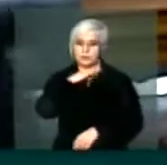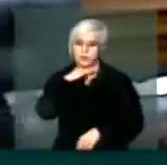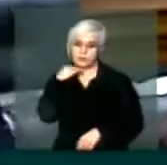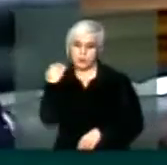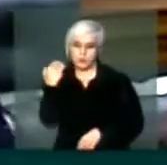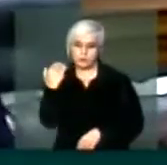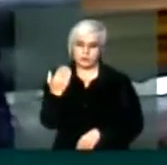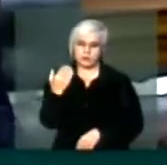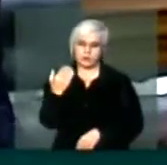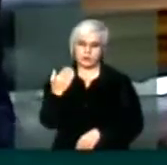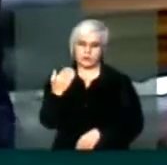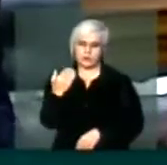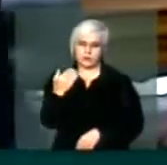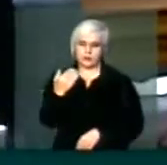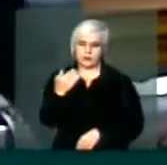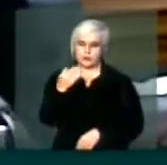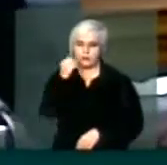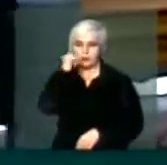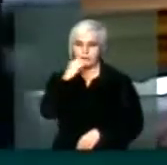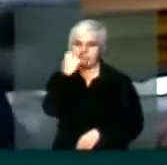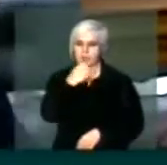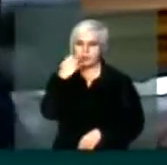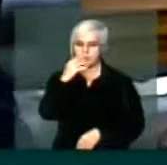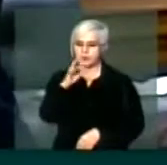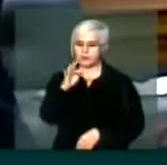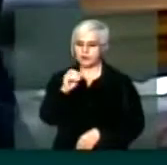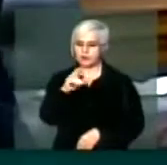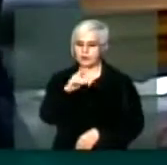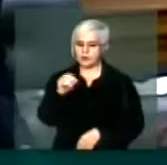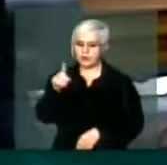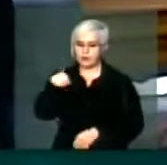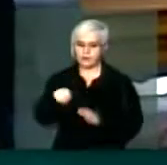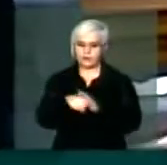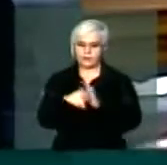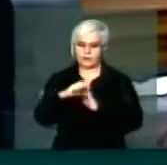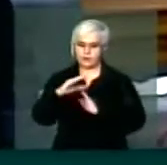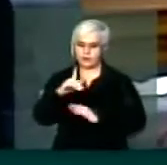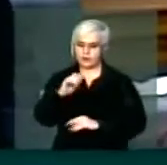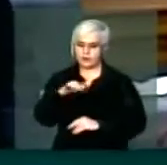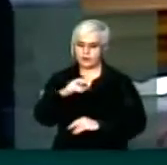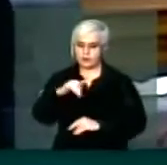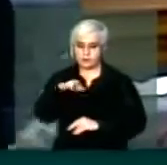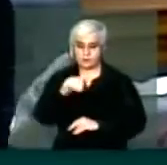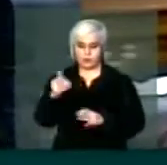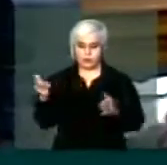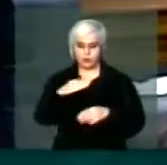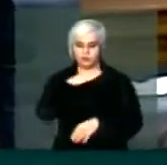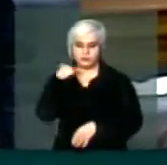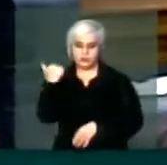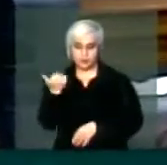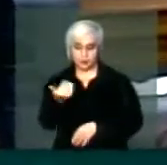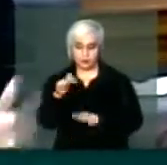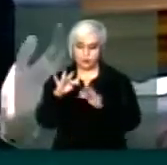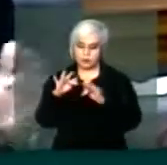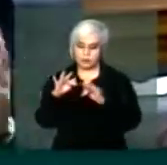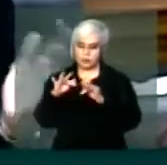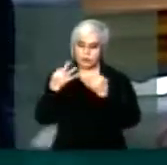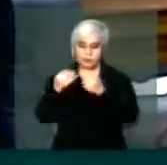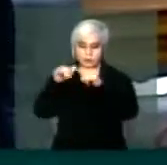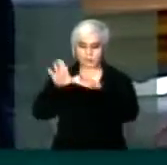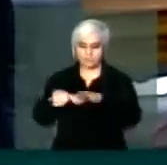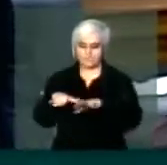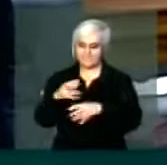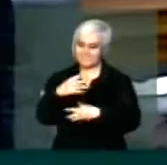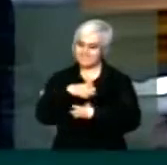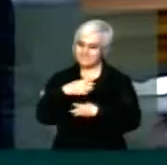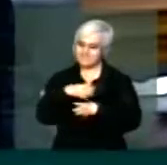para Sergipe, uma cantora de forró, que é um ícone do forró do nosso estado, Clemilda, faleceu hoje e que deixa uma lacuna,